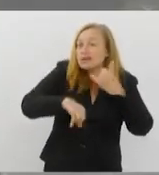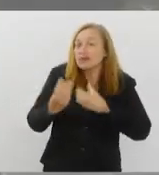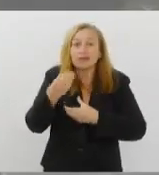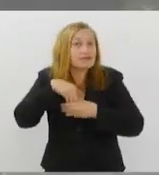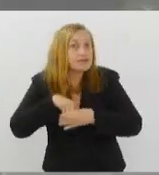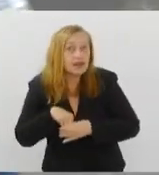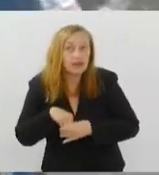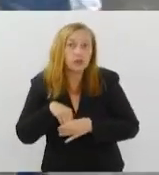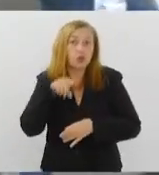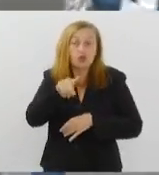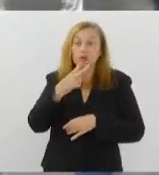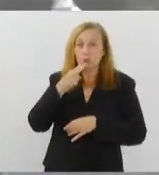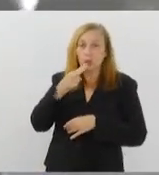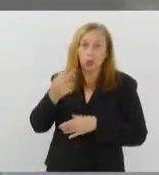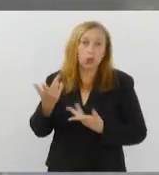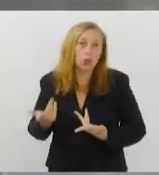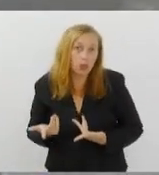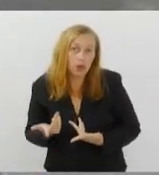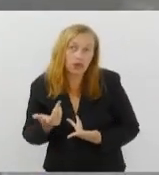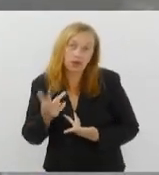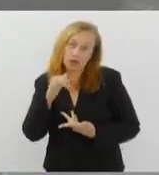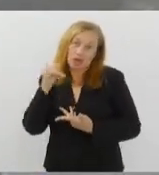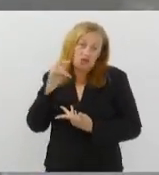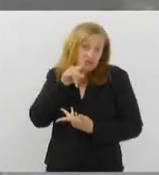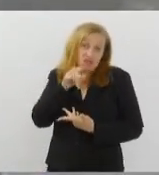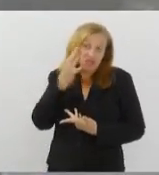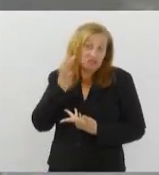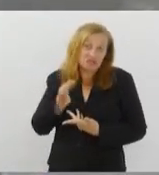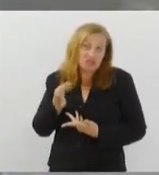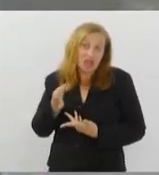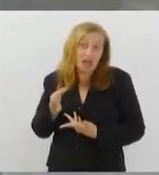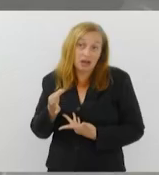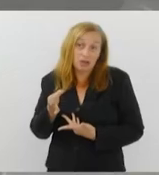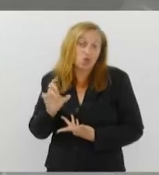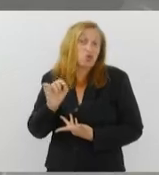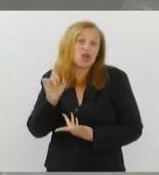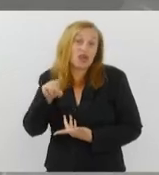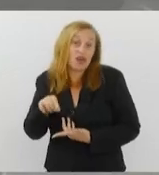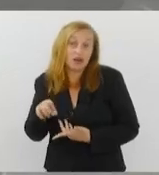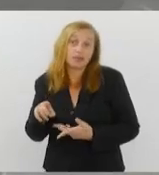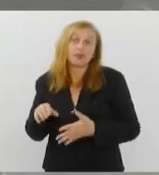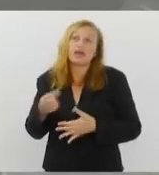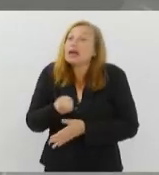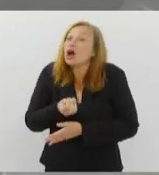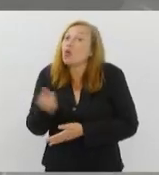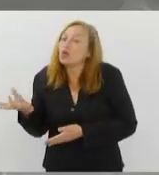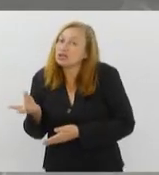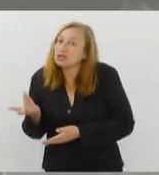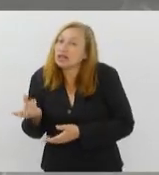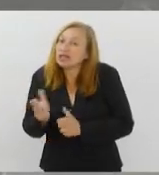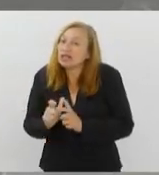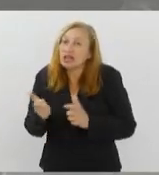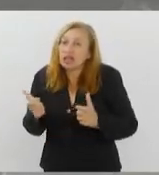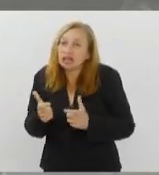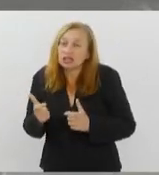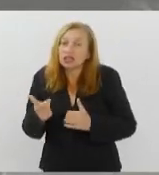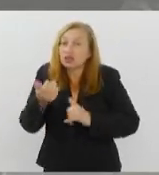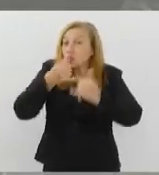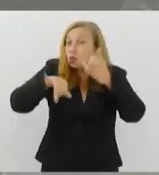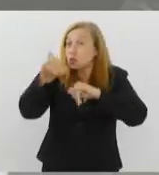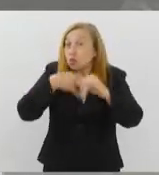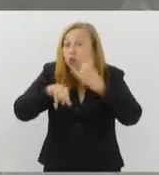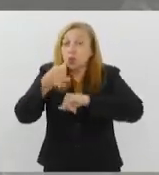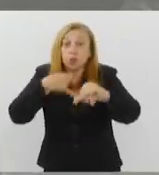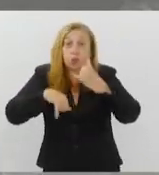o que você está fumando. Você está ingerindo alguma coisa que você não tem a menor ideia do que é. Tem uma quantidade enorme de produtos químicos,